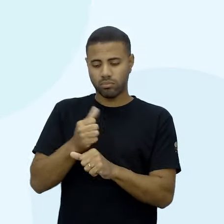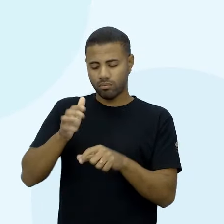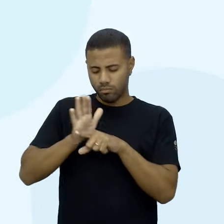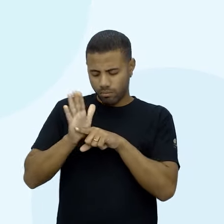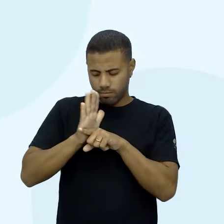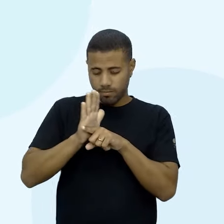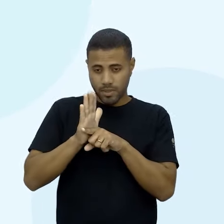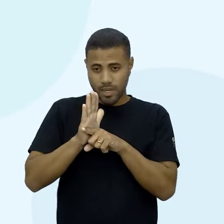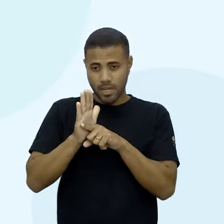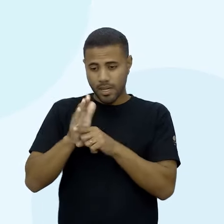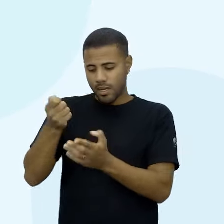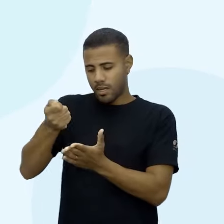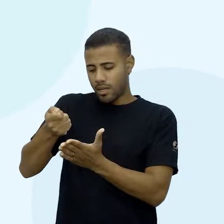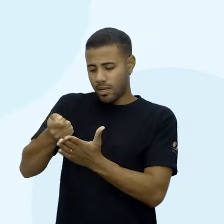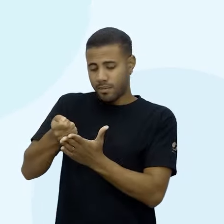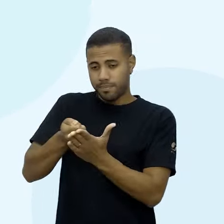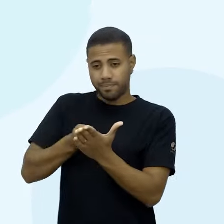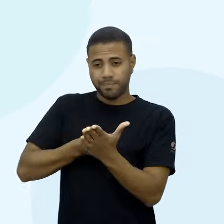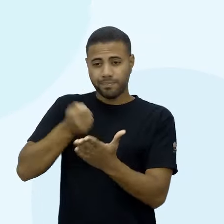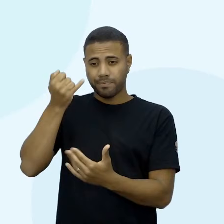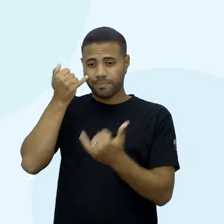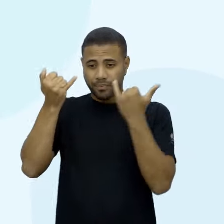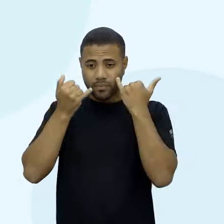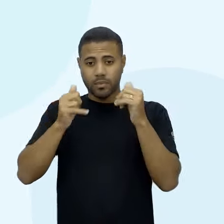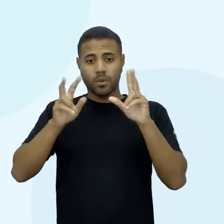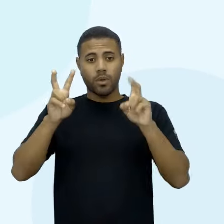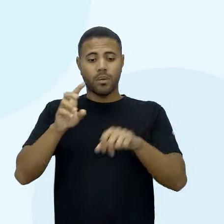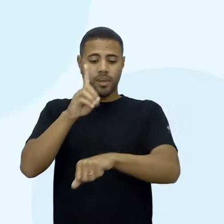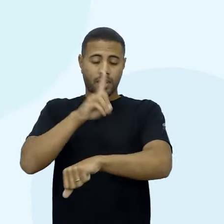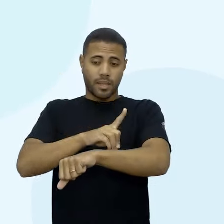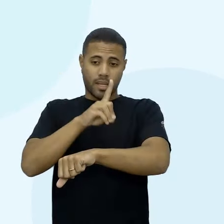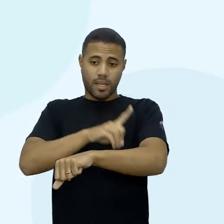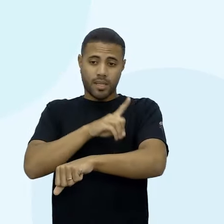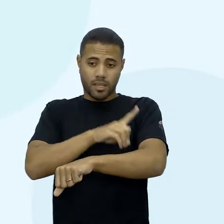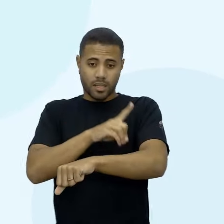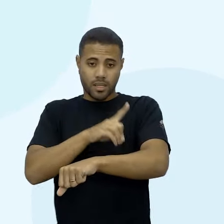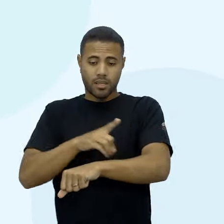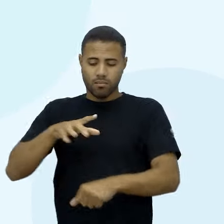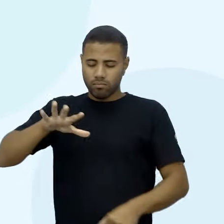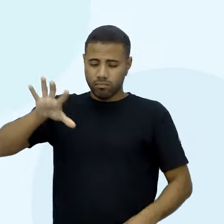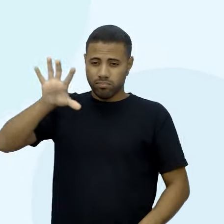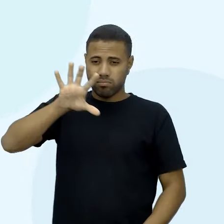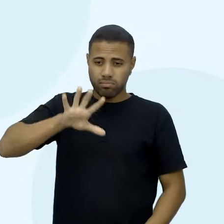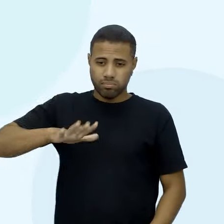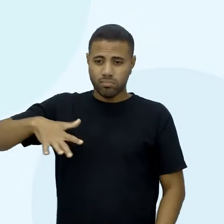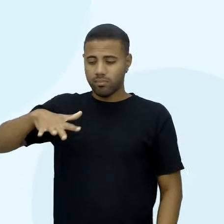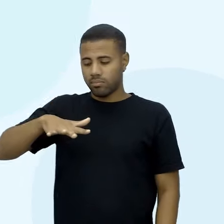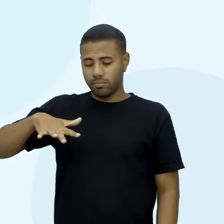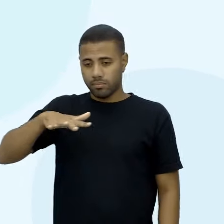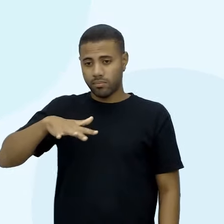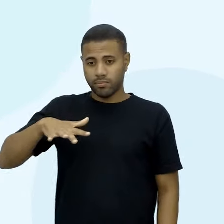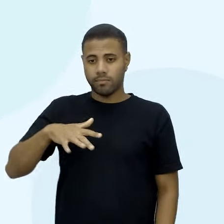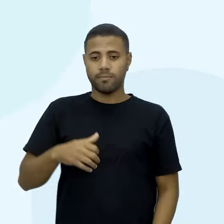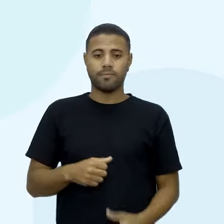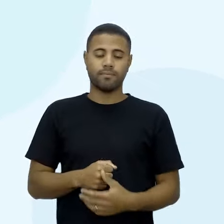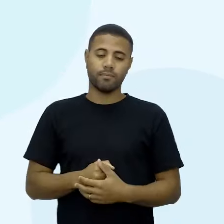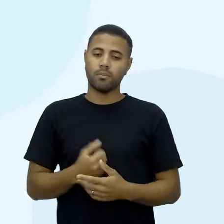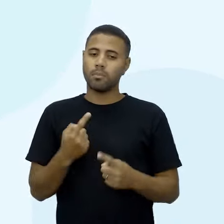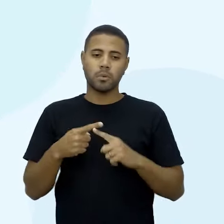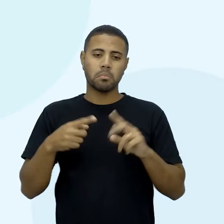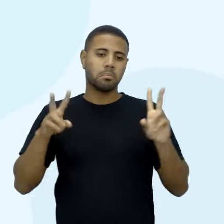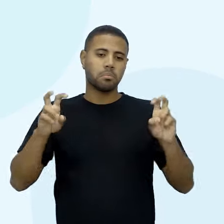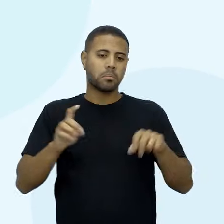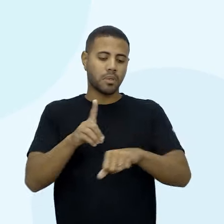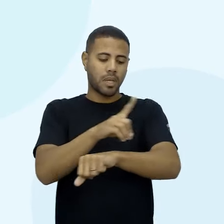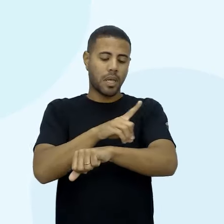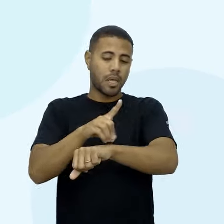pesquisa sobre os casos de dengue em uma região. Então, por que dengue aí, né? Lembra que a gente está trabalhando em